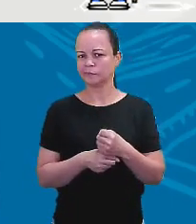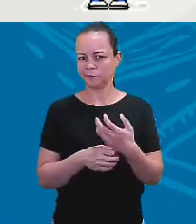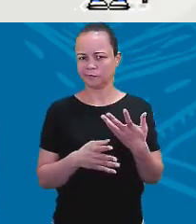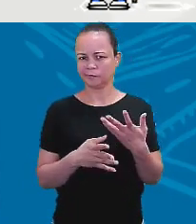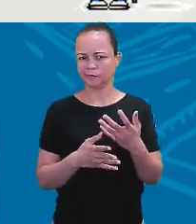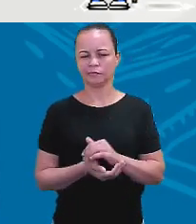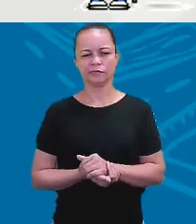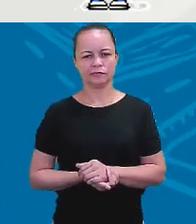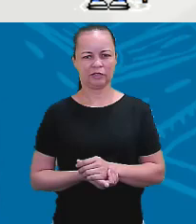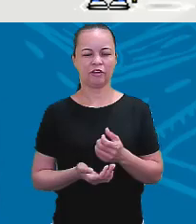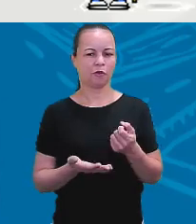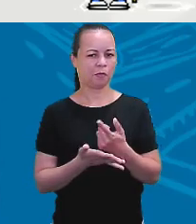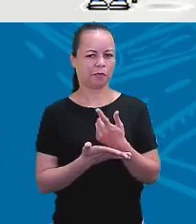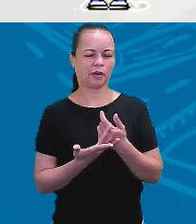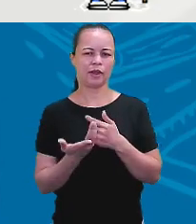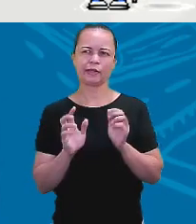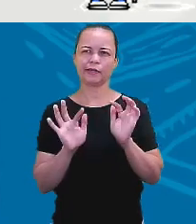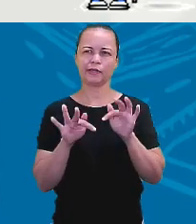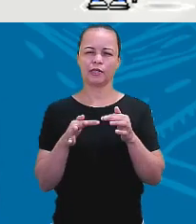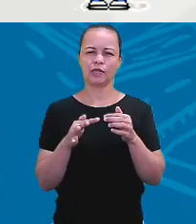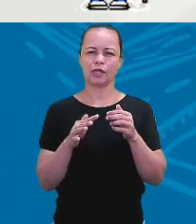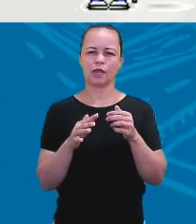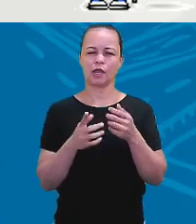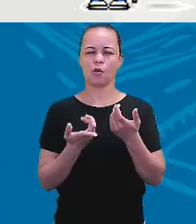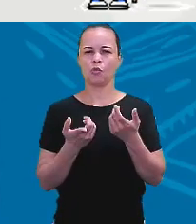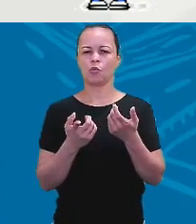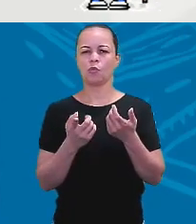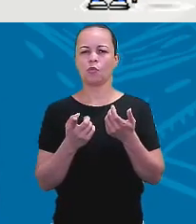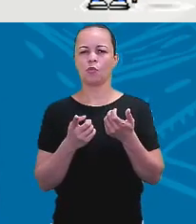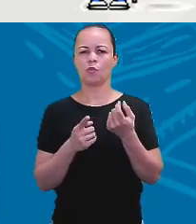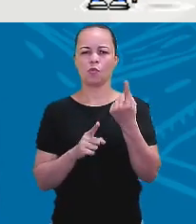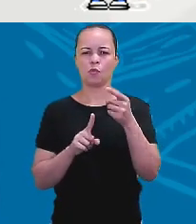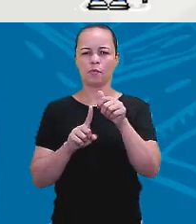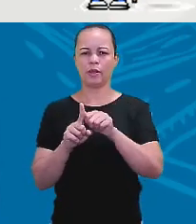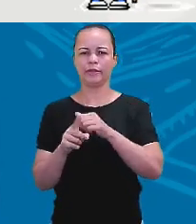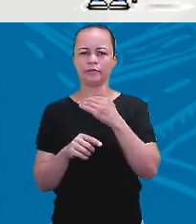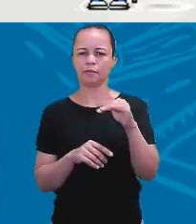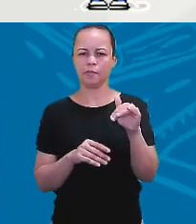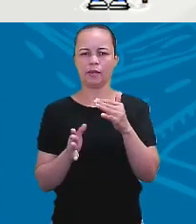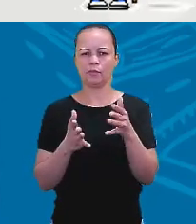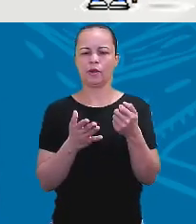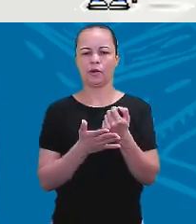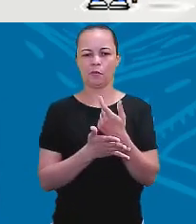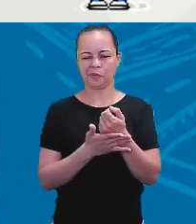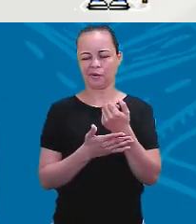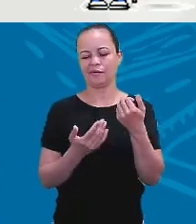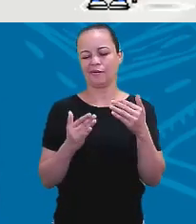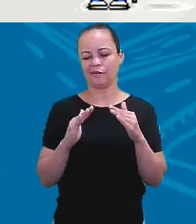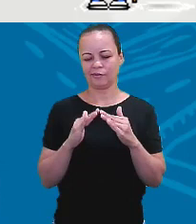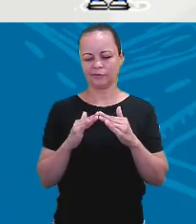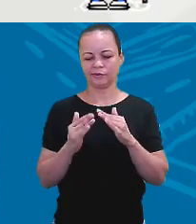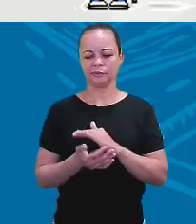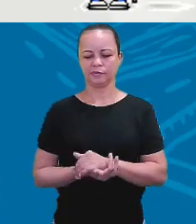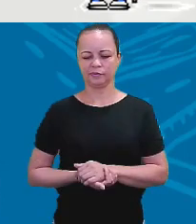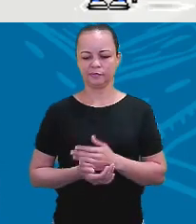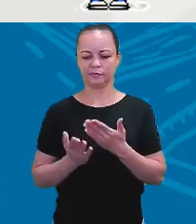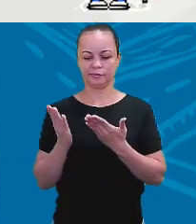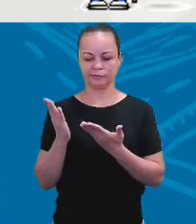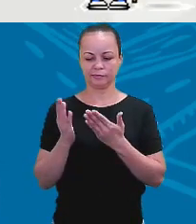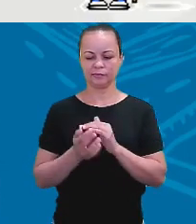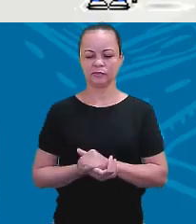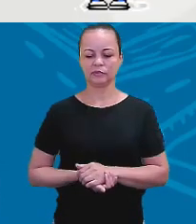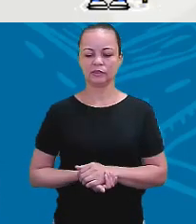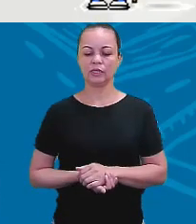daqui a um mês e meio, ele está comprando a casa nova dele. Veja, aí aparece o eu. A negativa contra o eu é o want, tá?